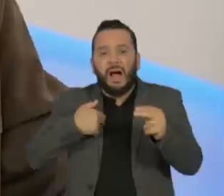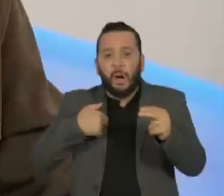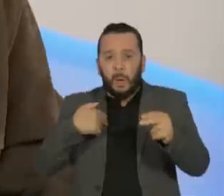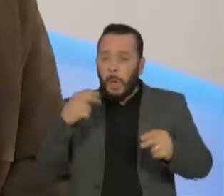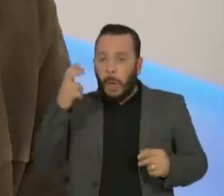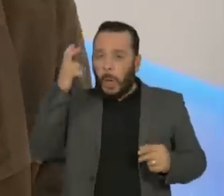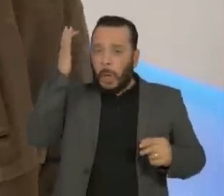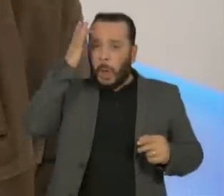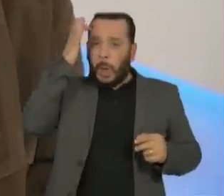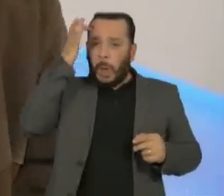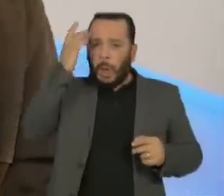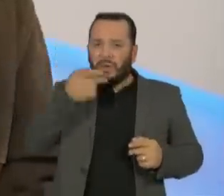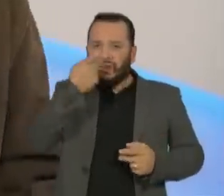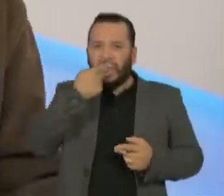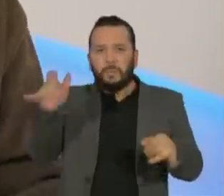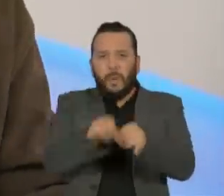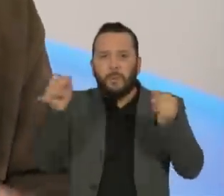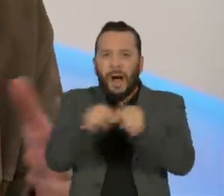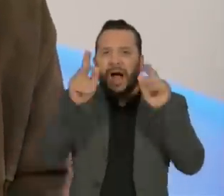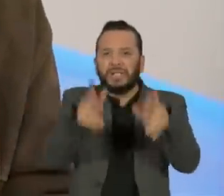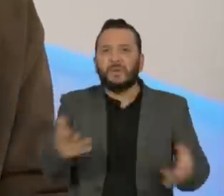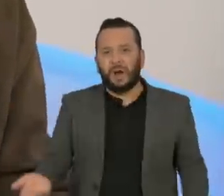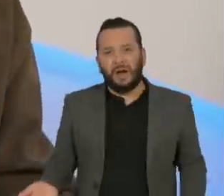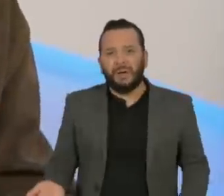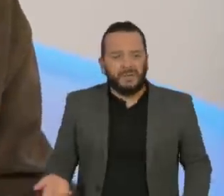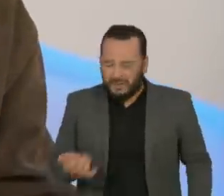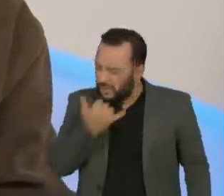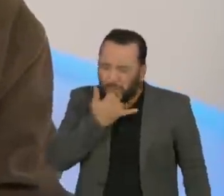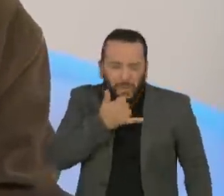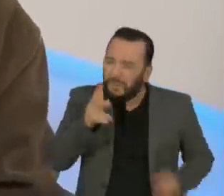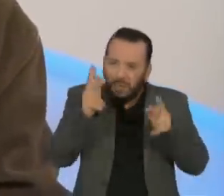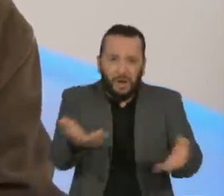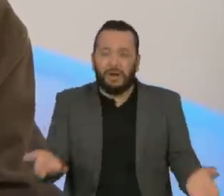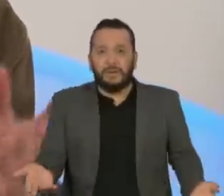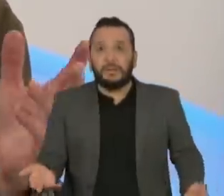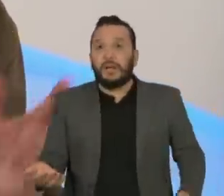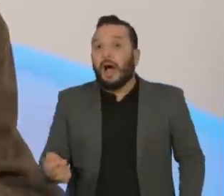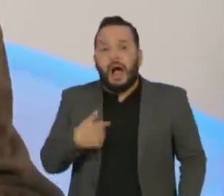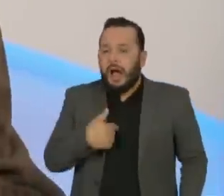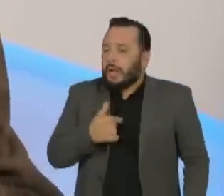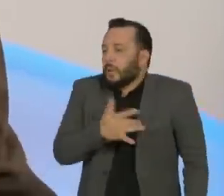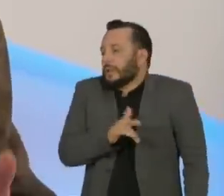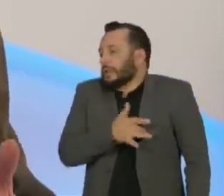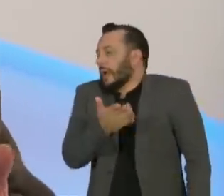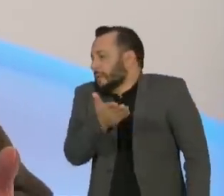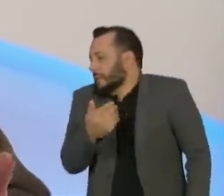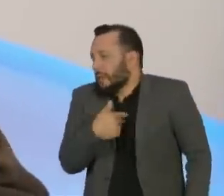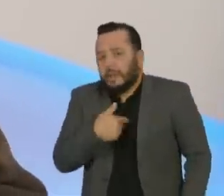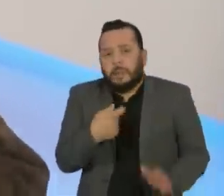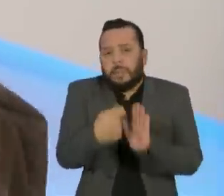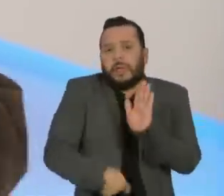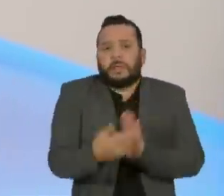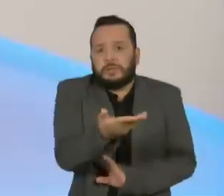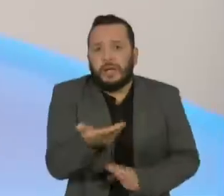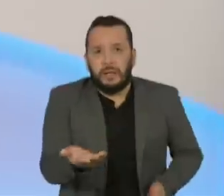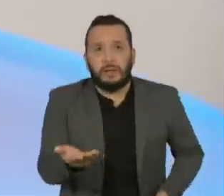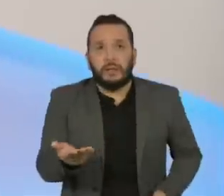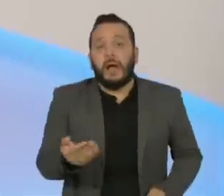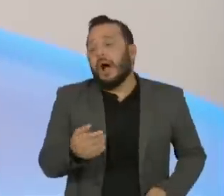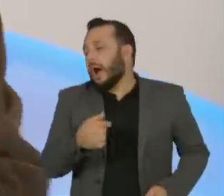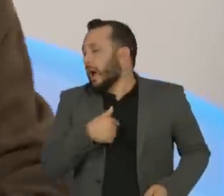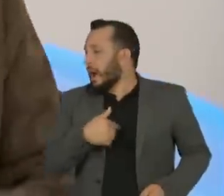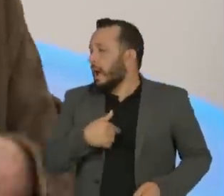Baez ou de um Bob Dylan e fica... E assim você pensa assim, ai, que peninha que eu tenho. O subtexto poderia ser da música, ai, que